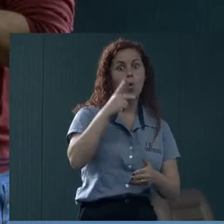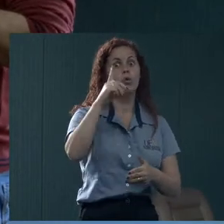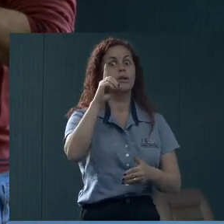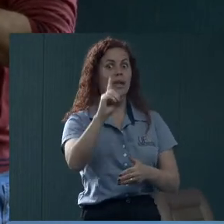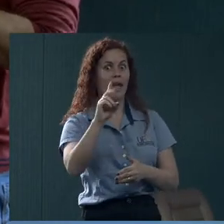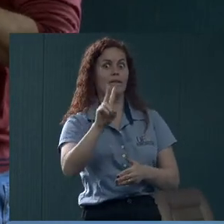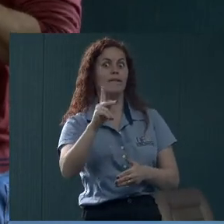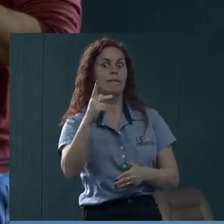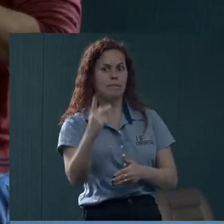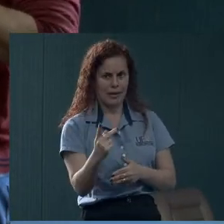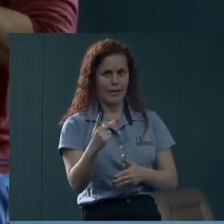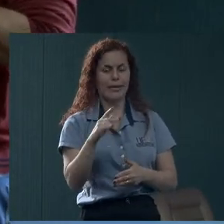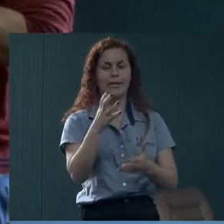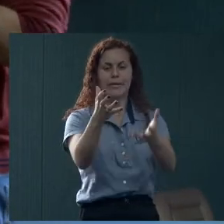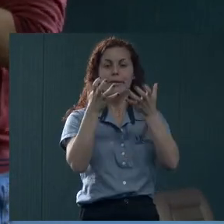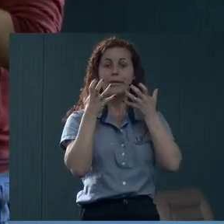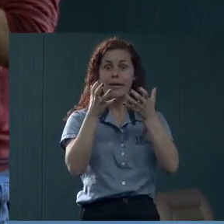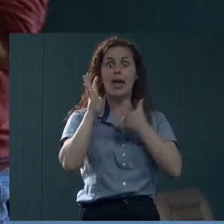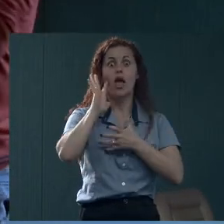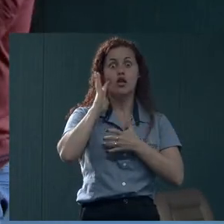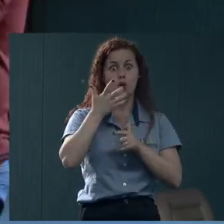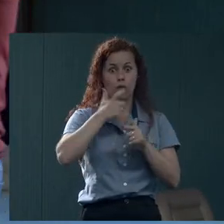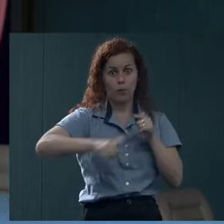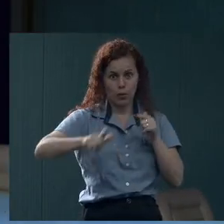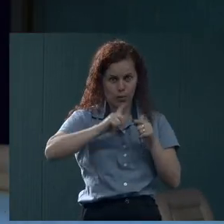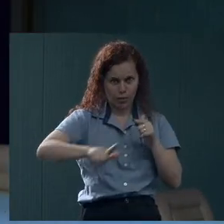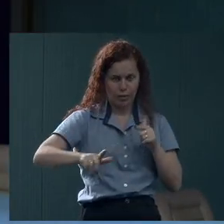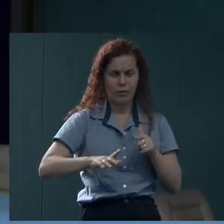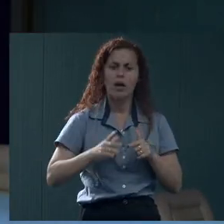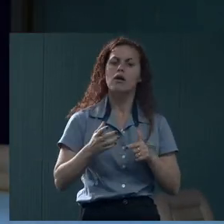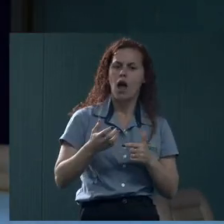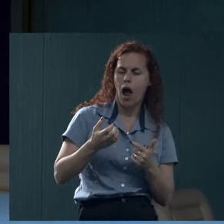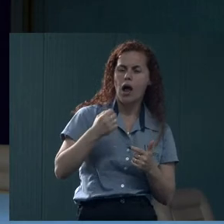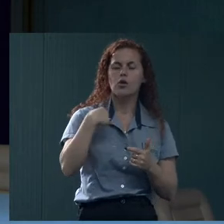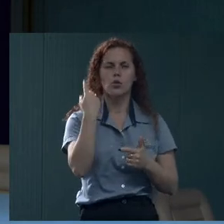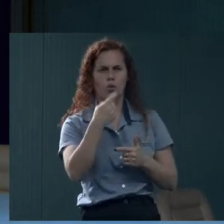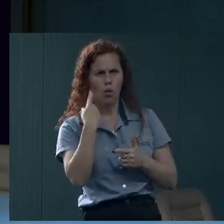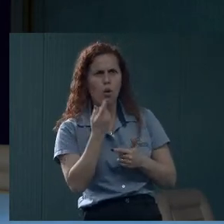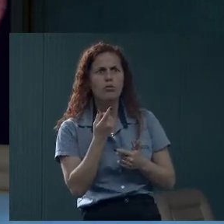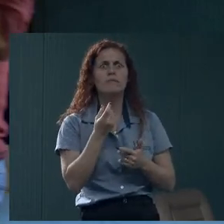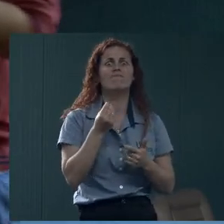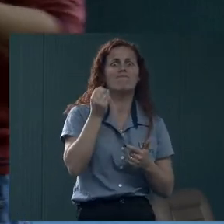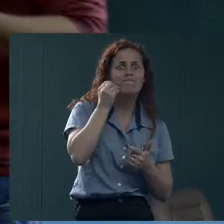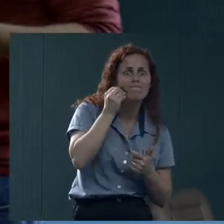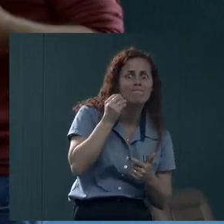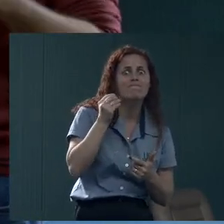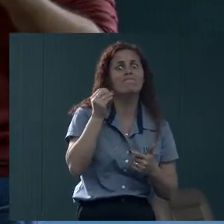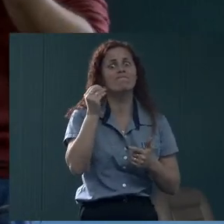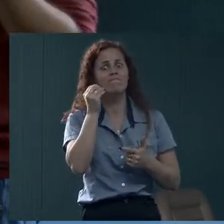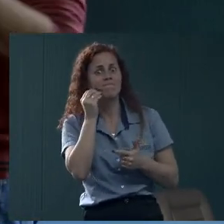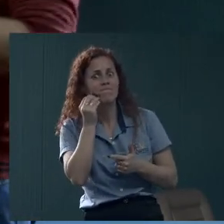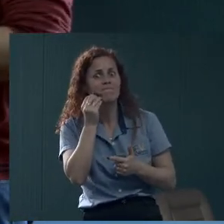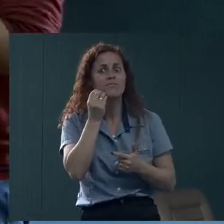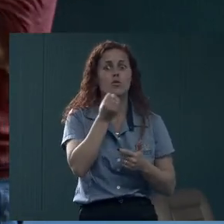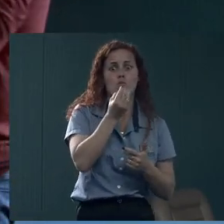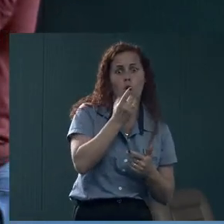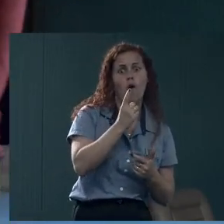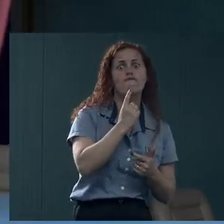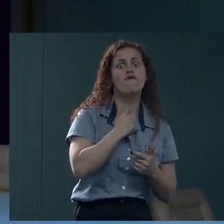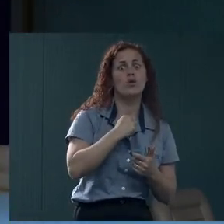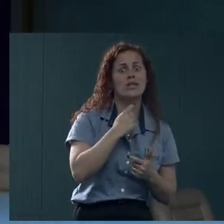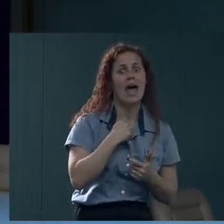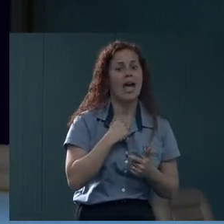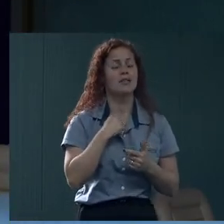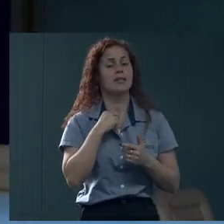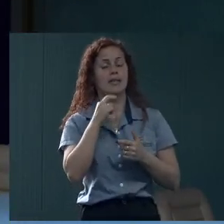E quer que a gente, de alguma forma, resolva. A gente tem a boa vontade em resolver. Só que, muitas vezes, essa resolução